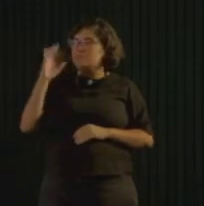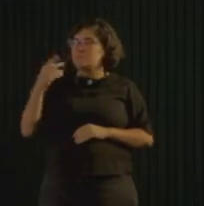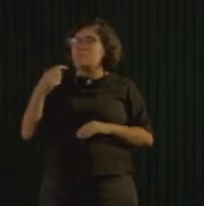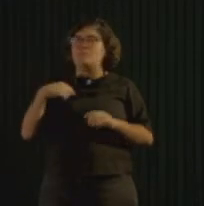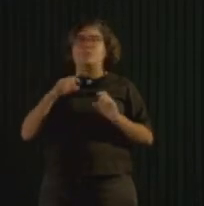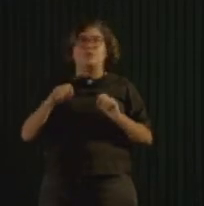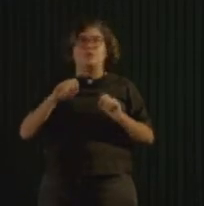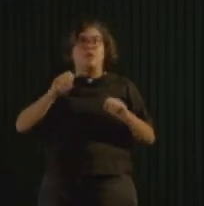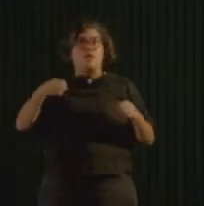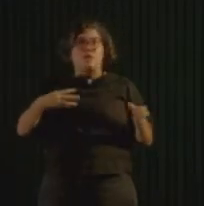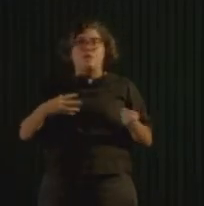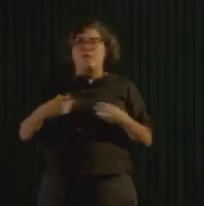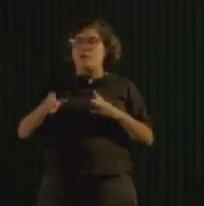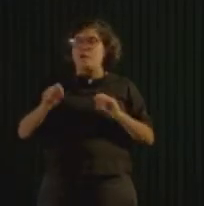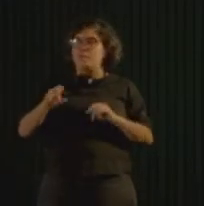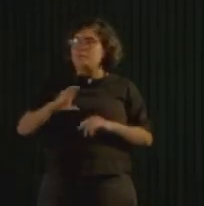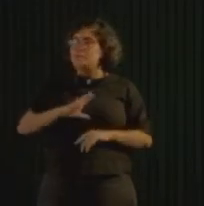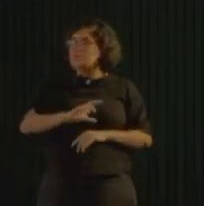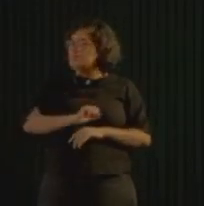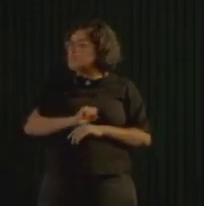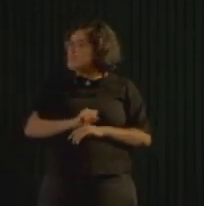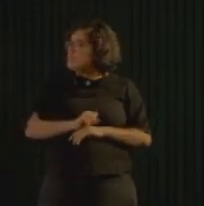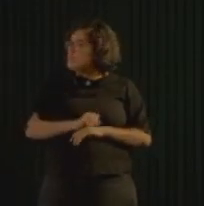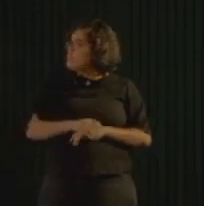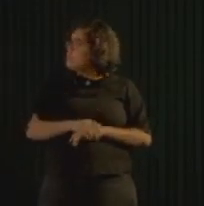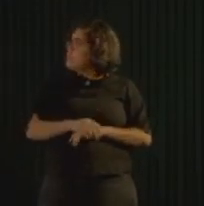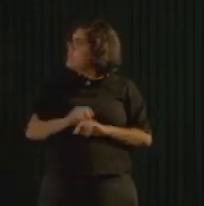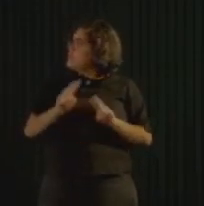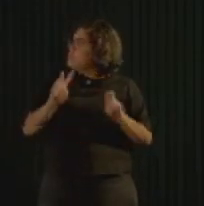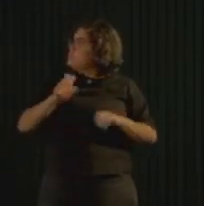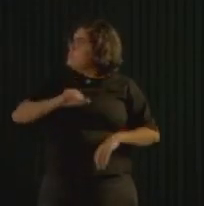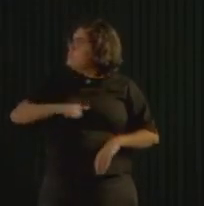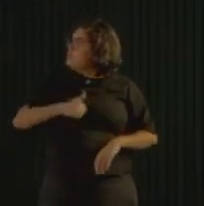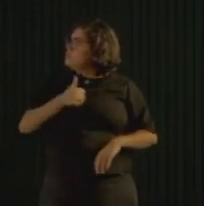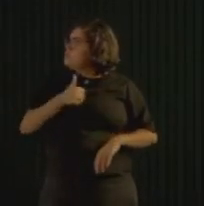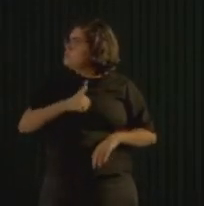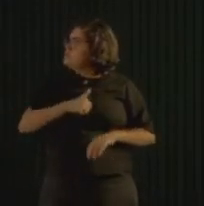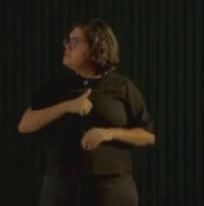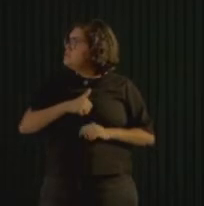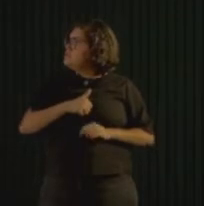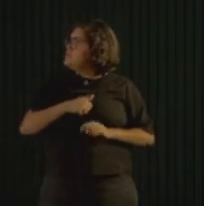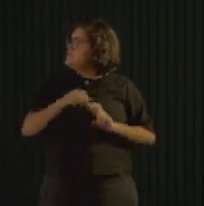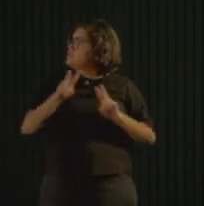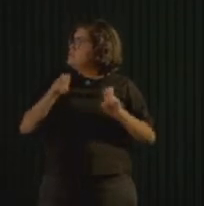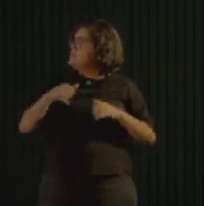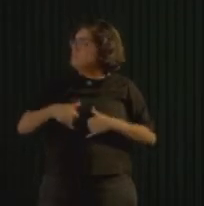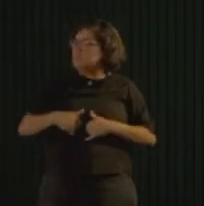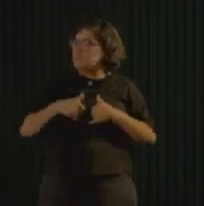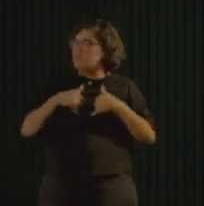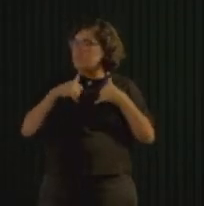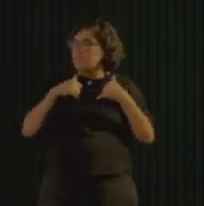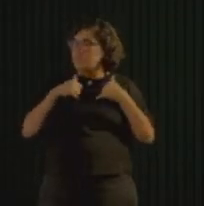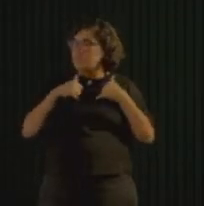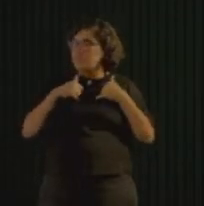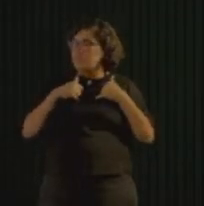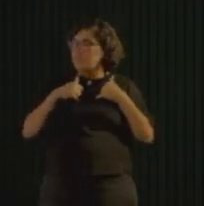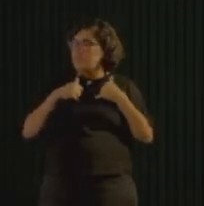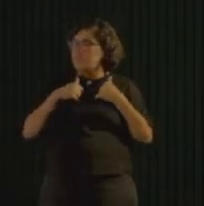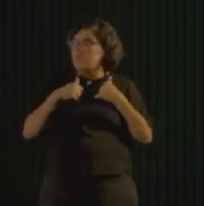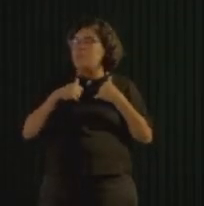é sobre amor, sobre autoestima, é sobre orgulho, é sobre pertencimento.